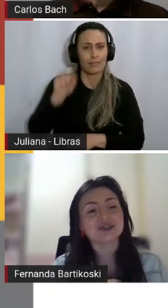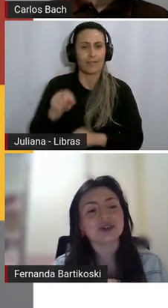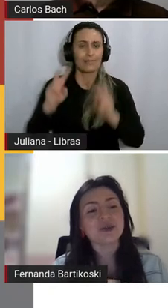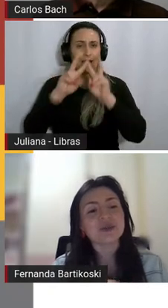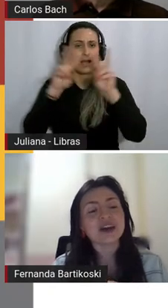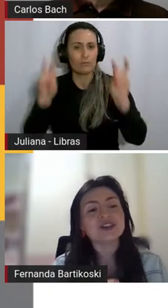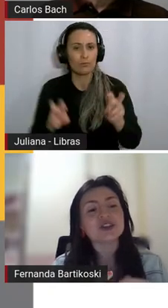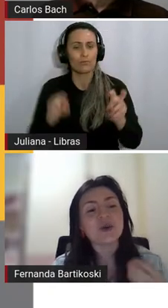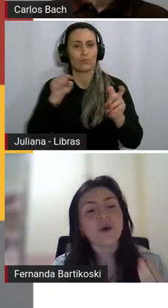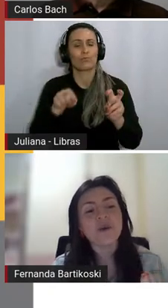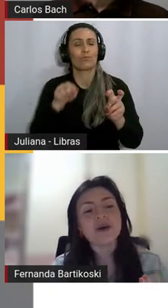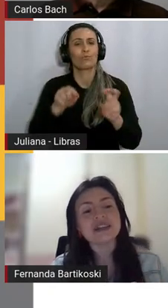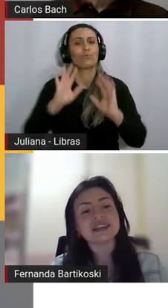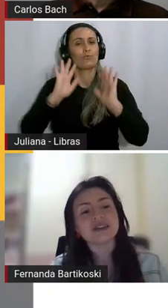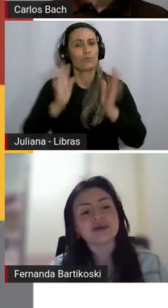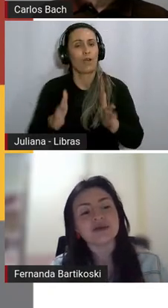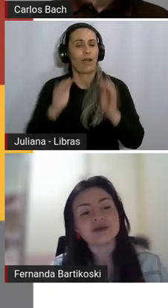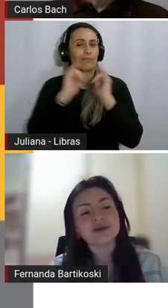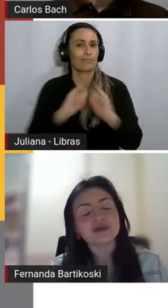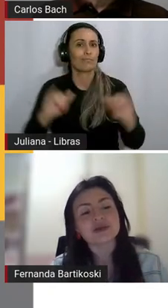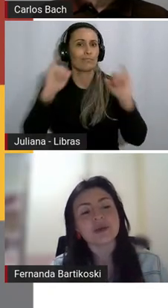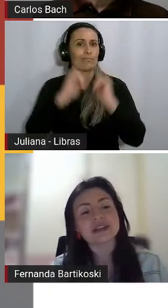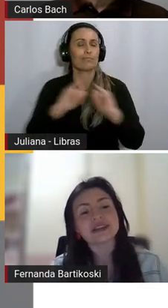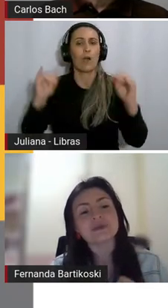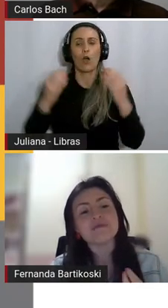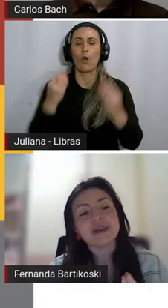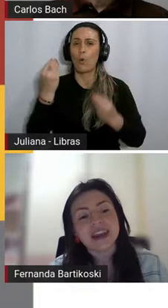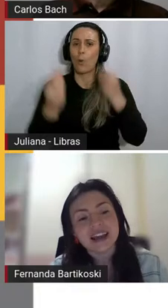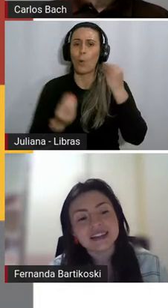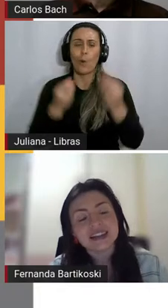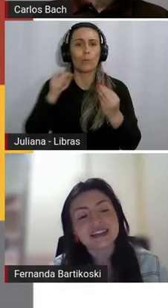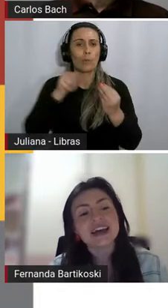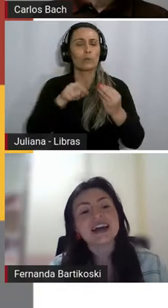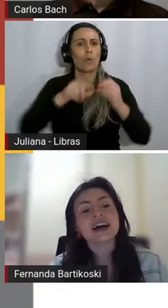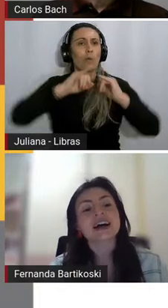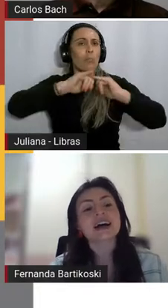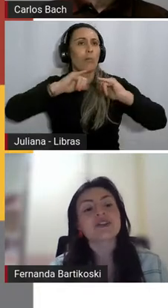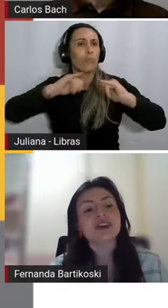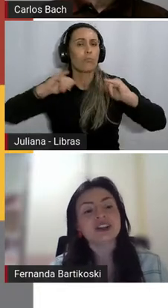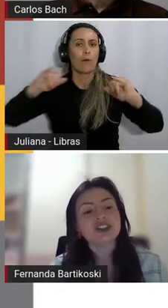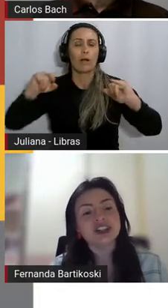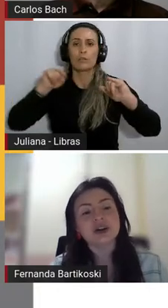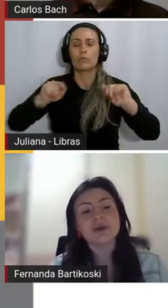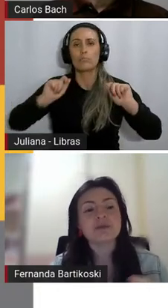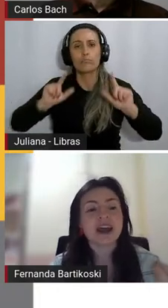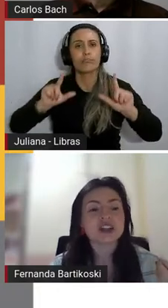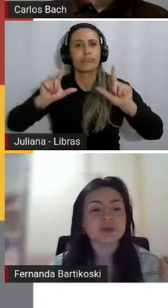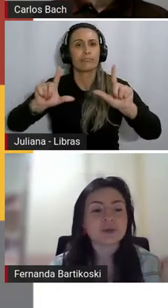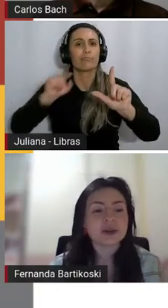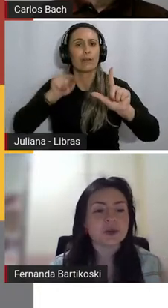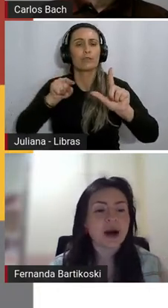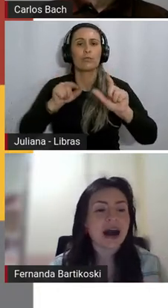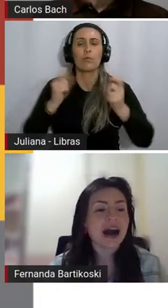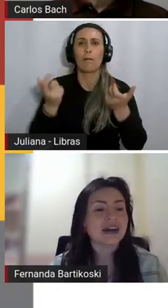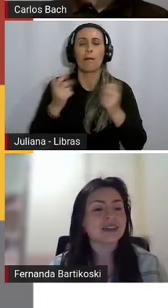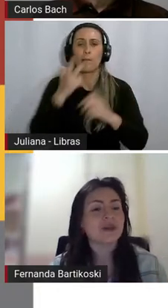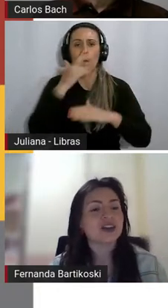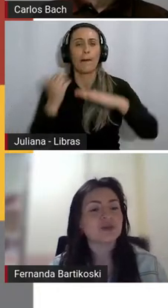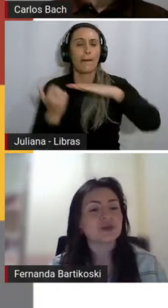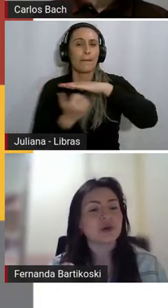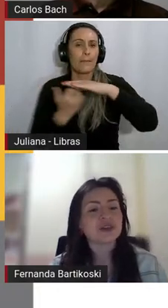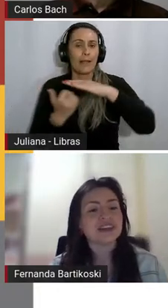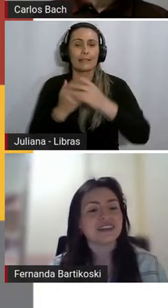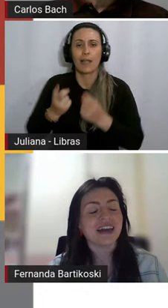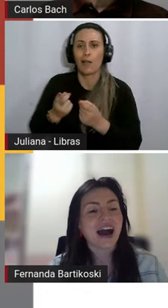questão de como esses anúncios, como essas empresas vendiam empréstimos pessoais,